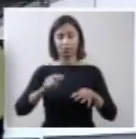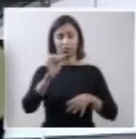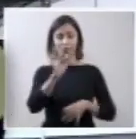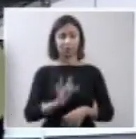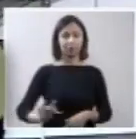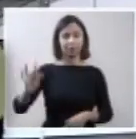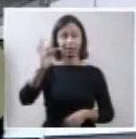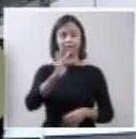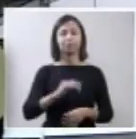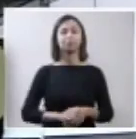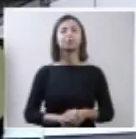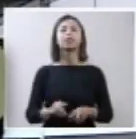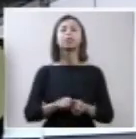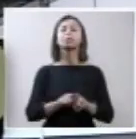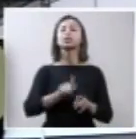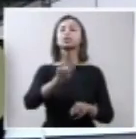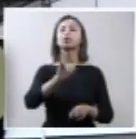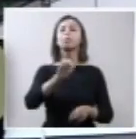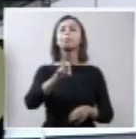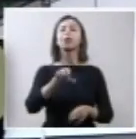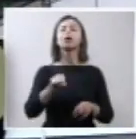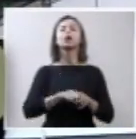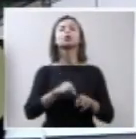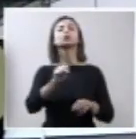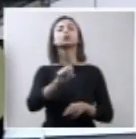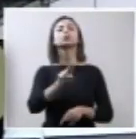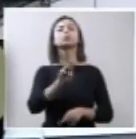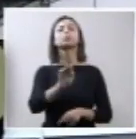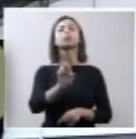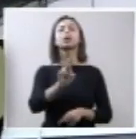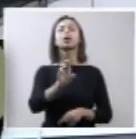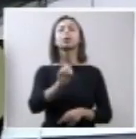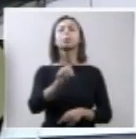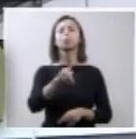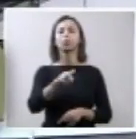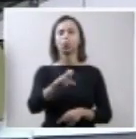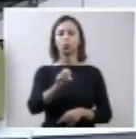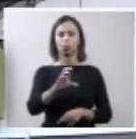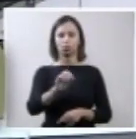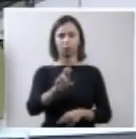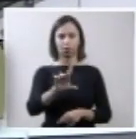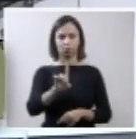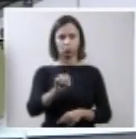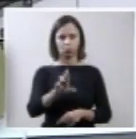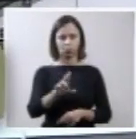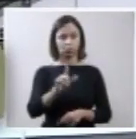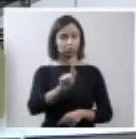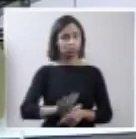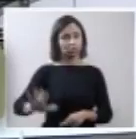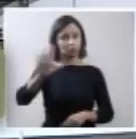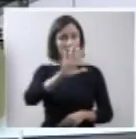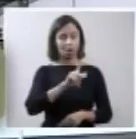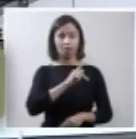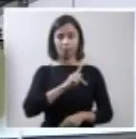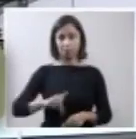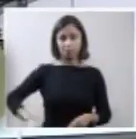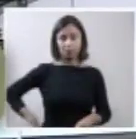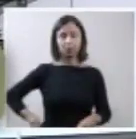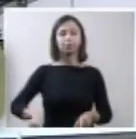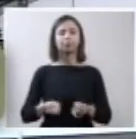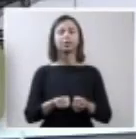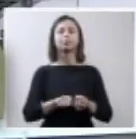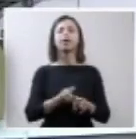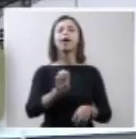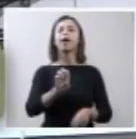Guizzi, subprocurador-geral da República, quero cumprimentar também sua excelência, senhor Evandro Costa Gama,